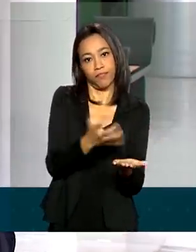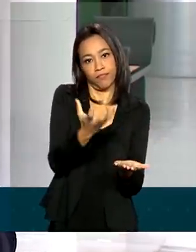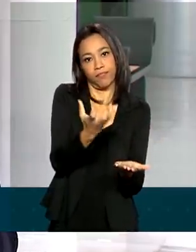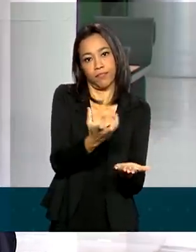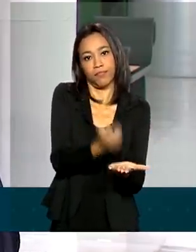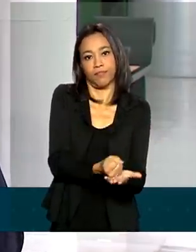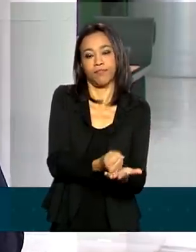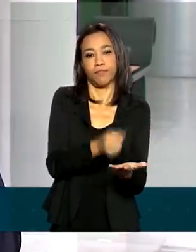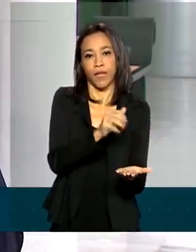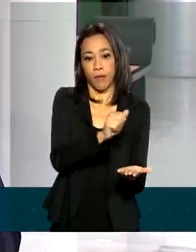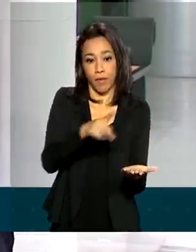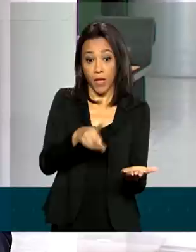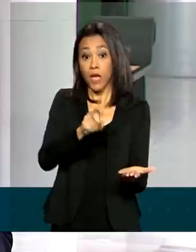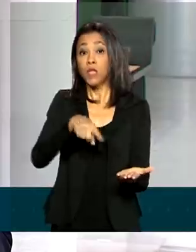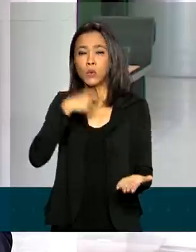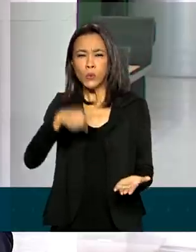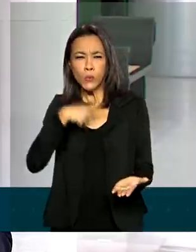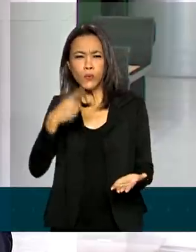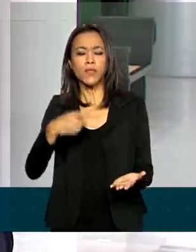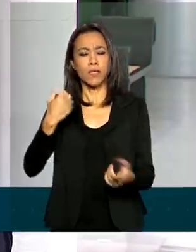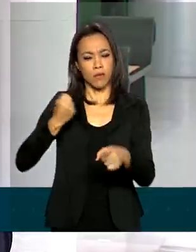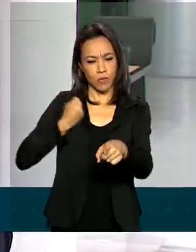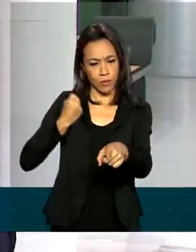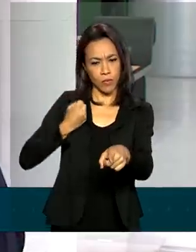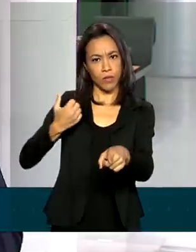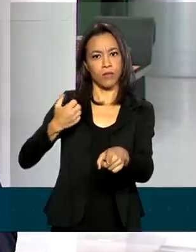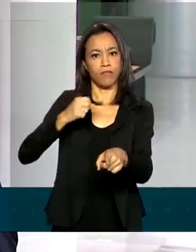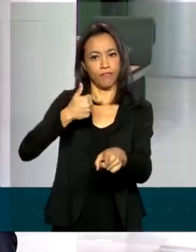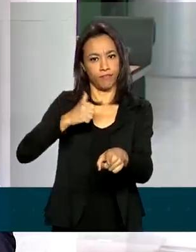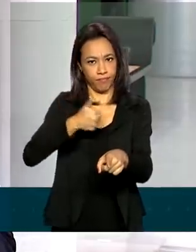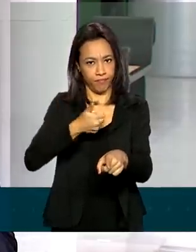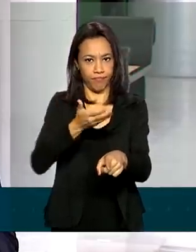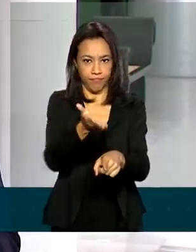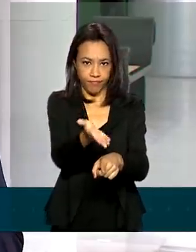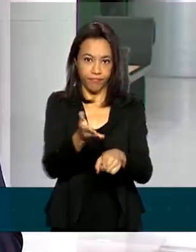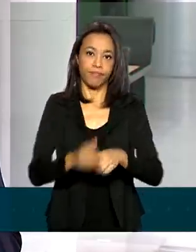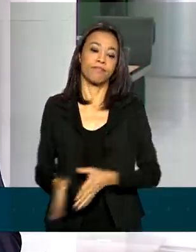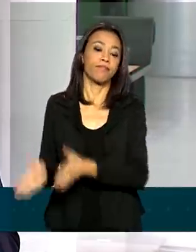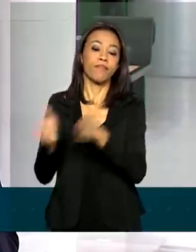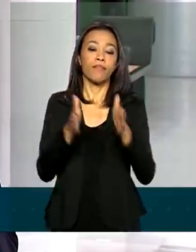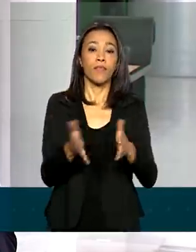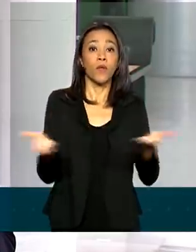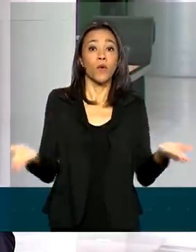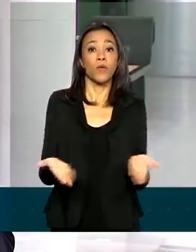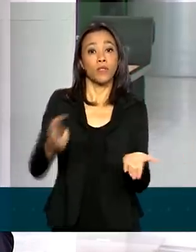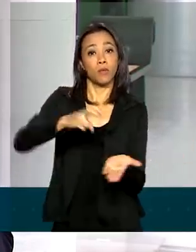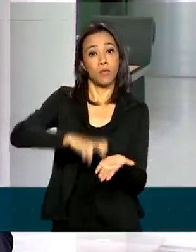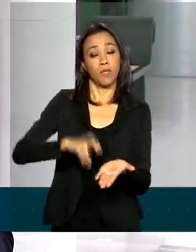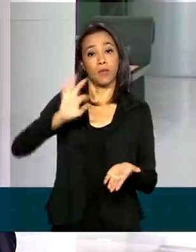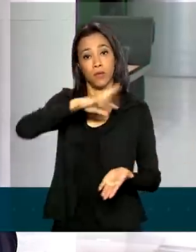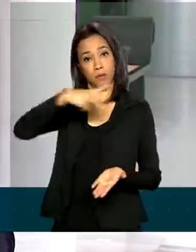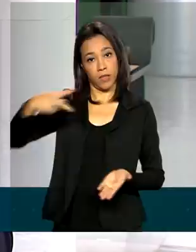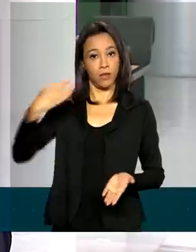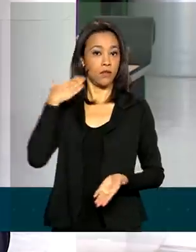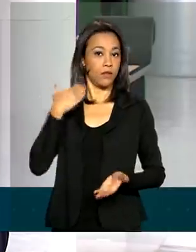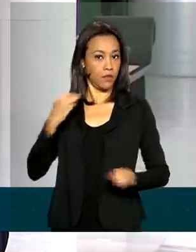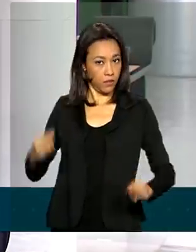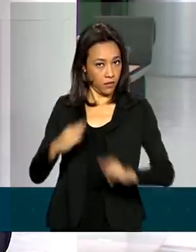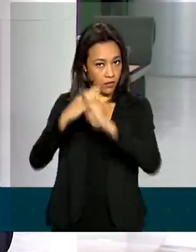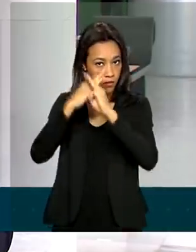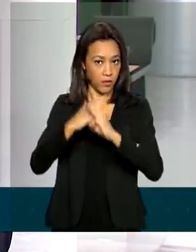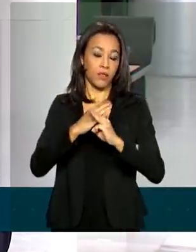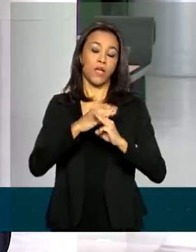criada pela Caixa Econômica, exatamente para tirar dúvidas sobre esse assunto. E, olha, hoje pela manhã, o presidente da Caixa Econômica Federal conversou com